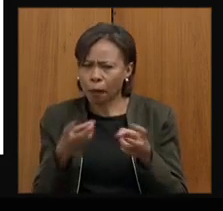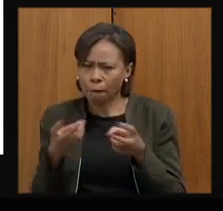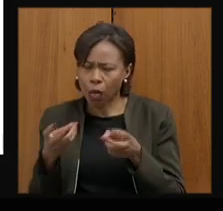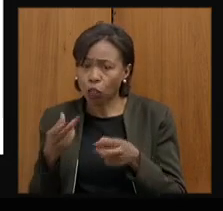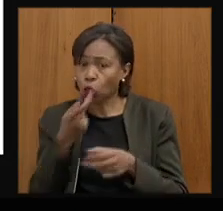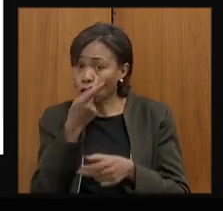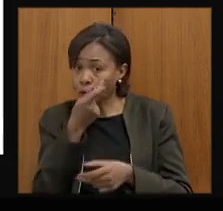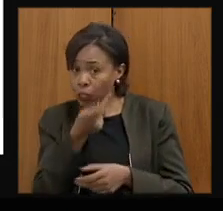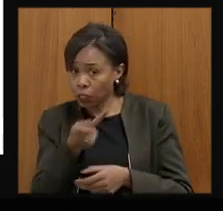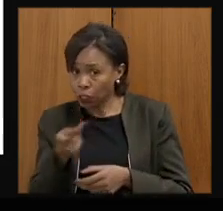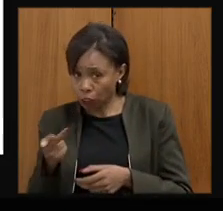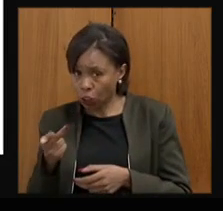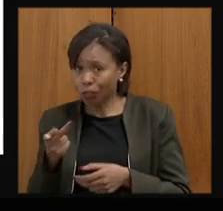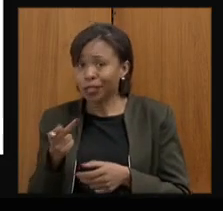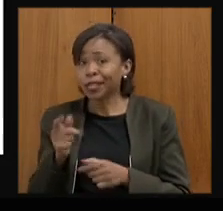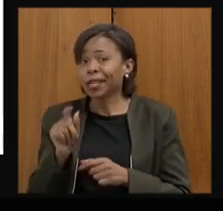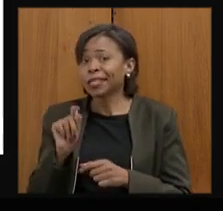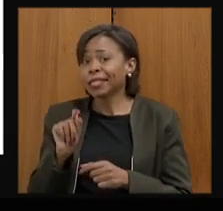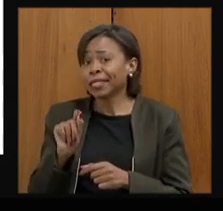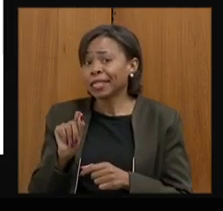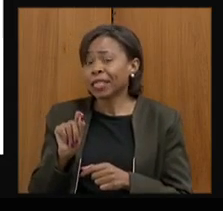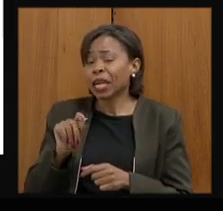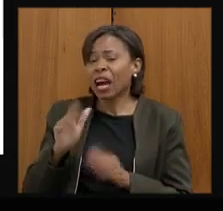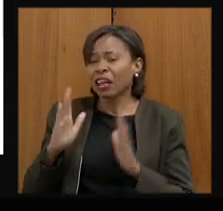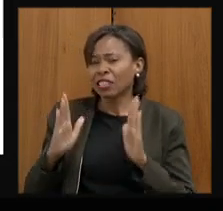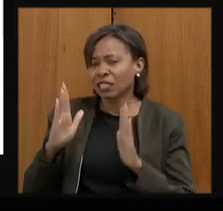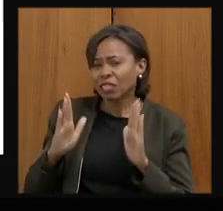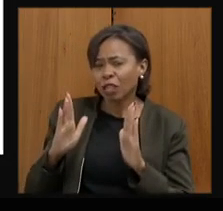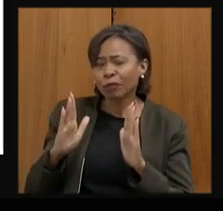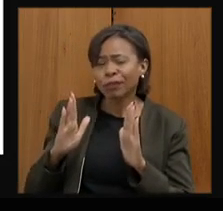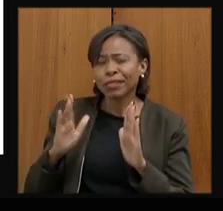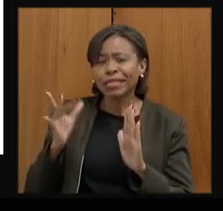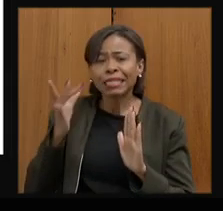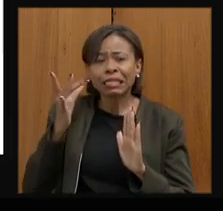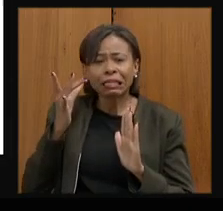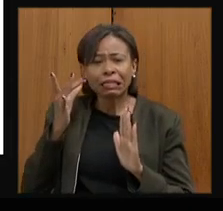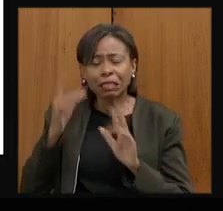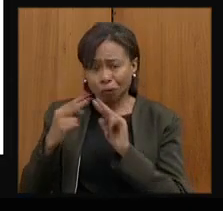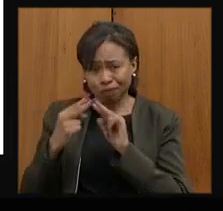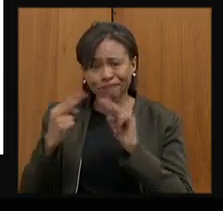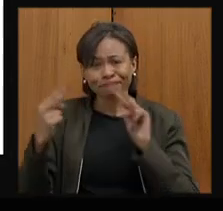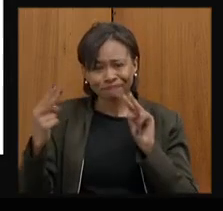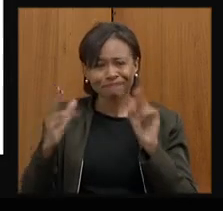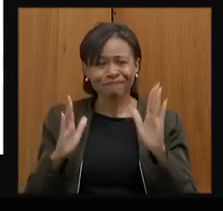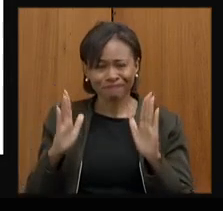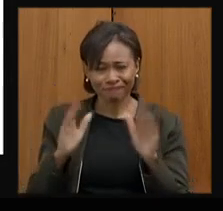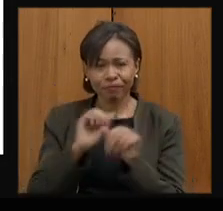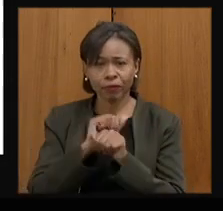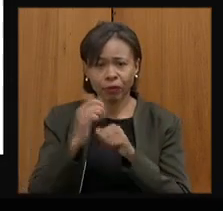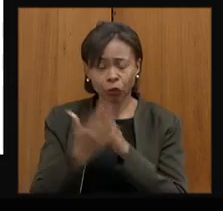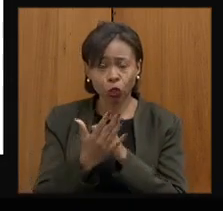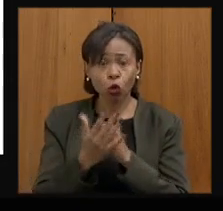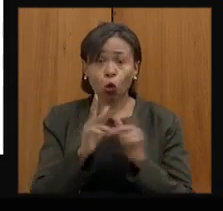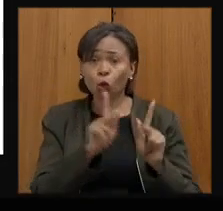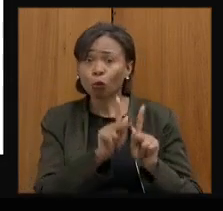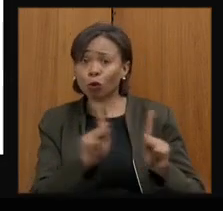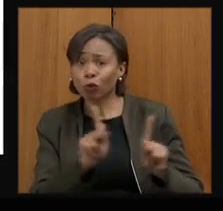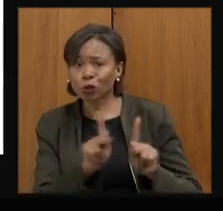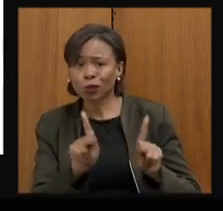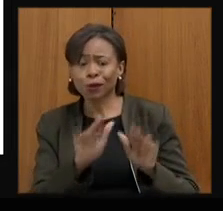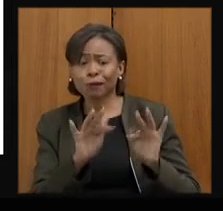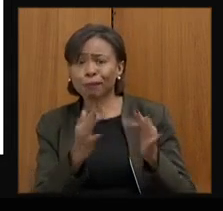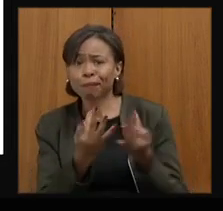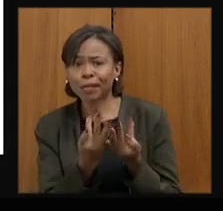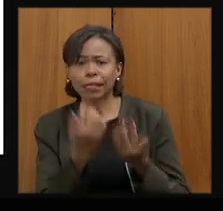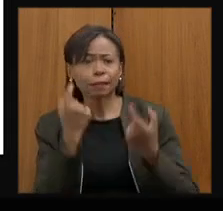de estudos não presenciais e todo o período de pandemia, era uma preocupação muito grande de professores e das famílias com todo o conteúdo